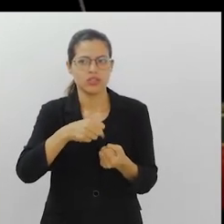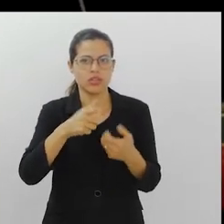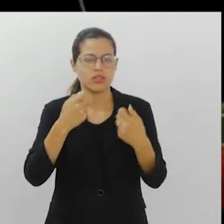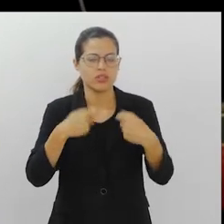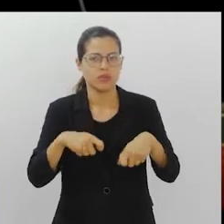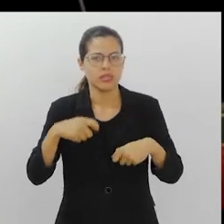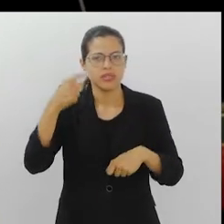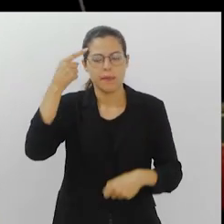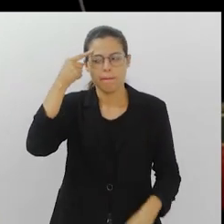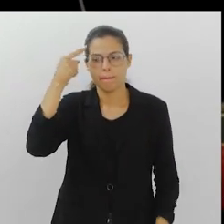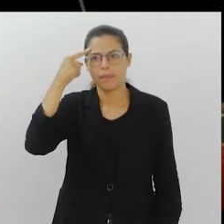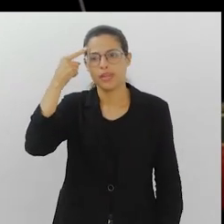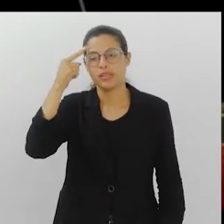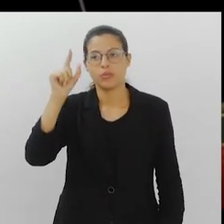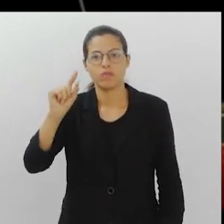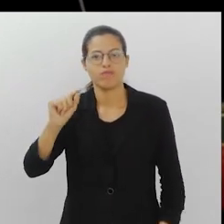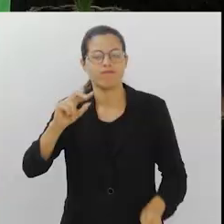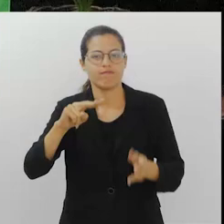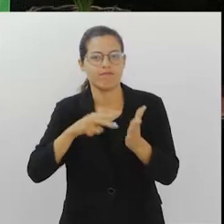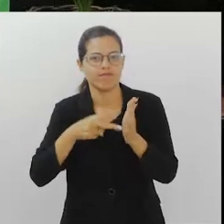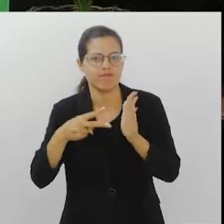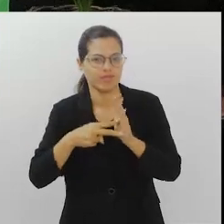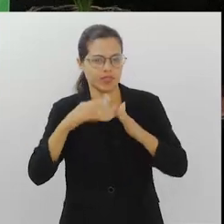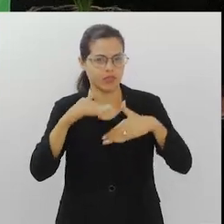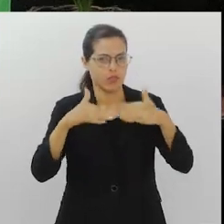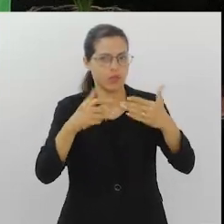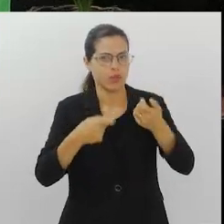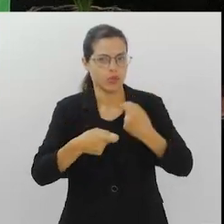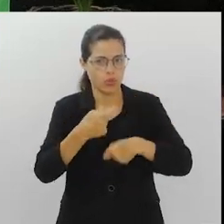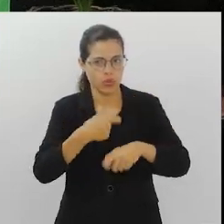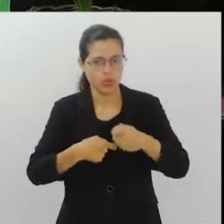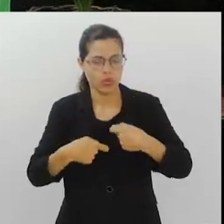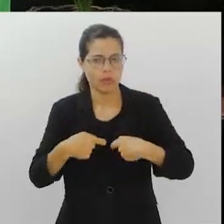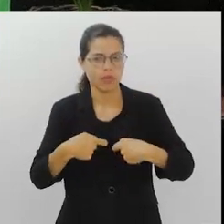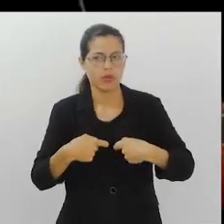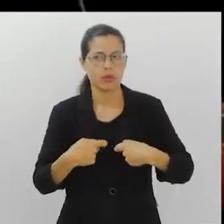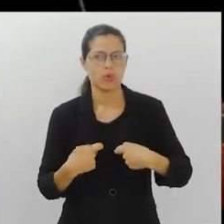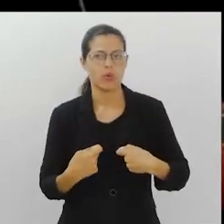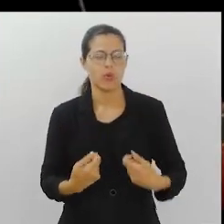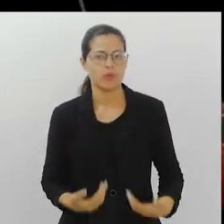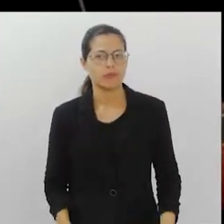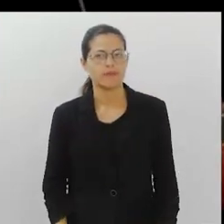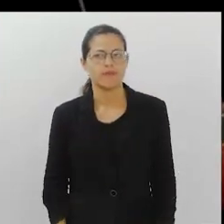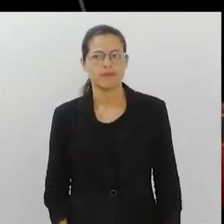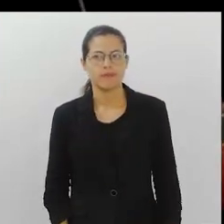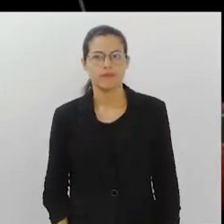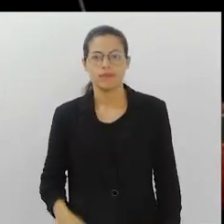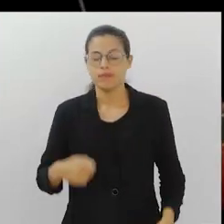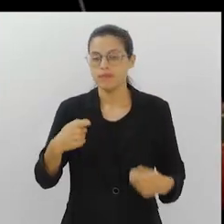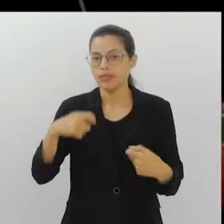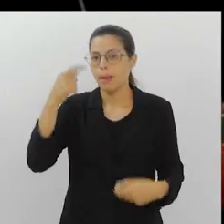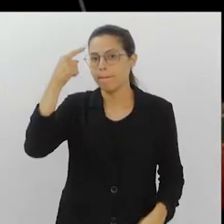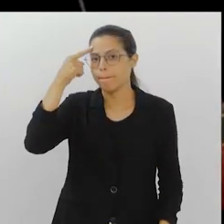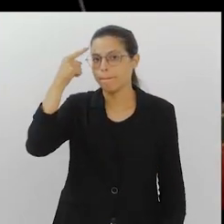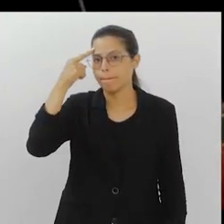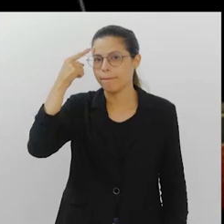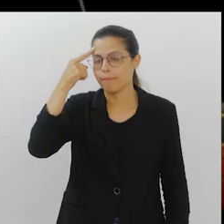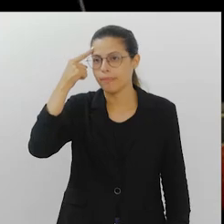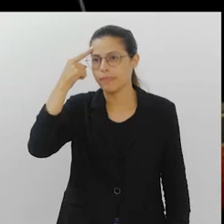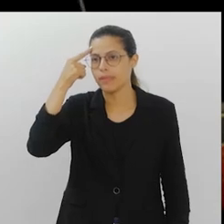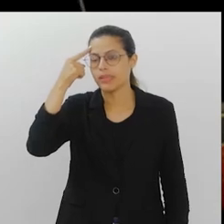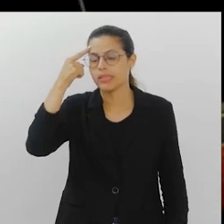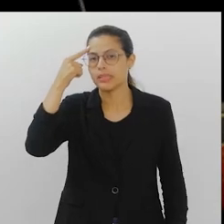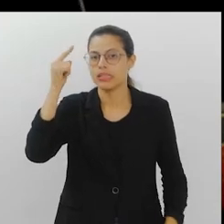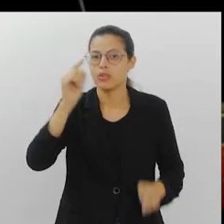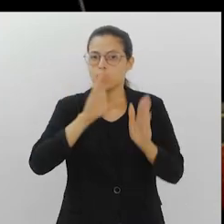A gente vai ter que repensar o que é desenvolvimento econômico. Essa é repensar um conceito.